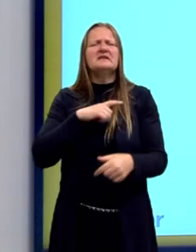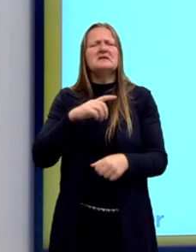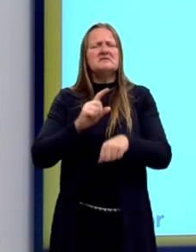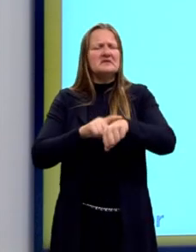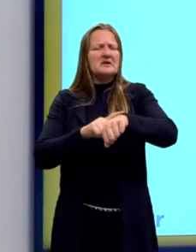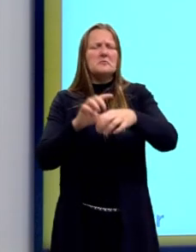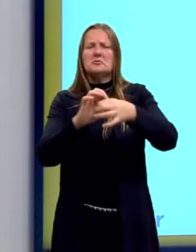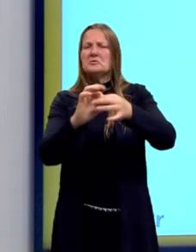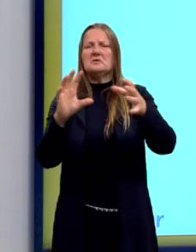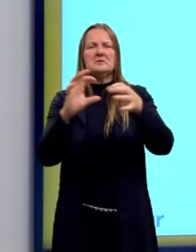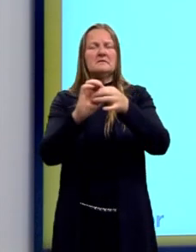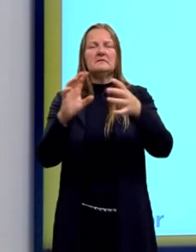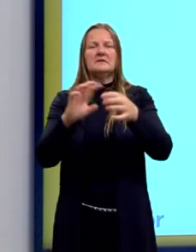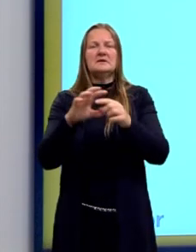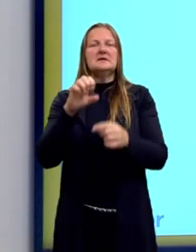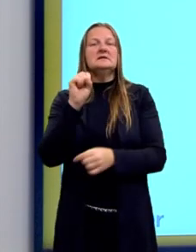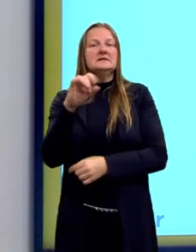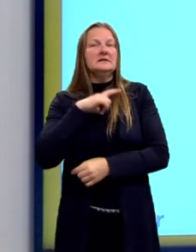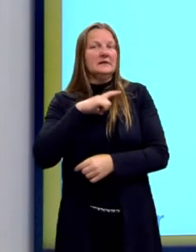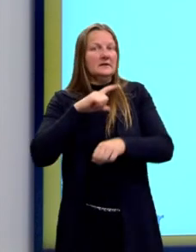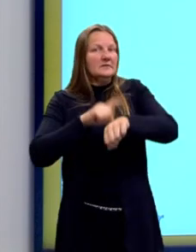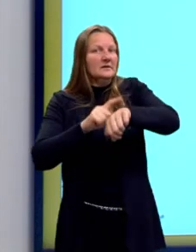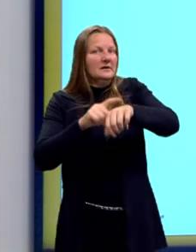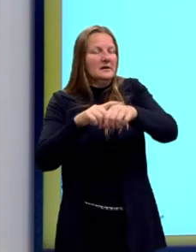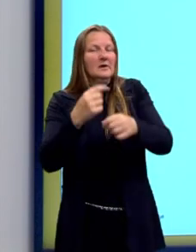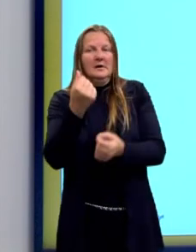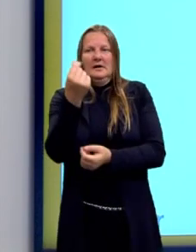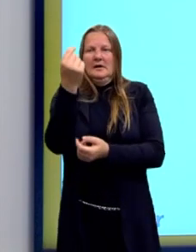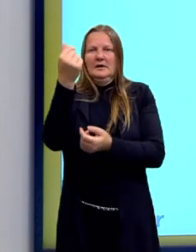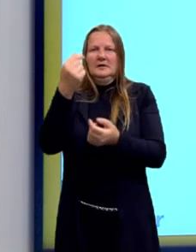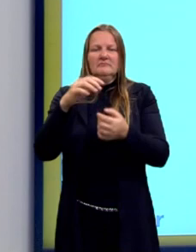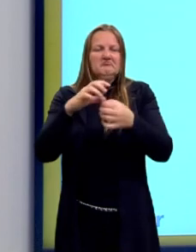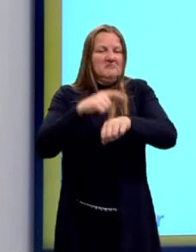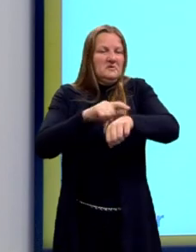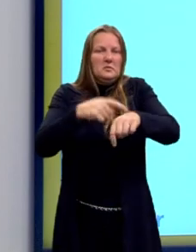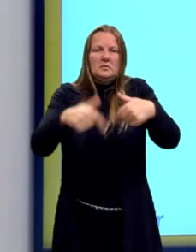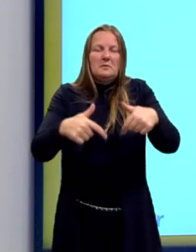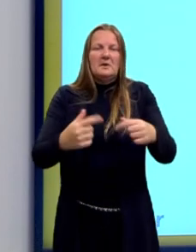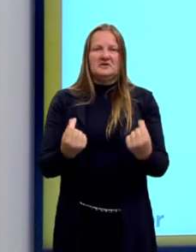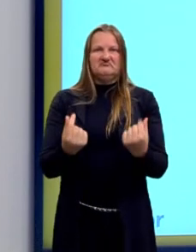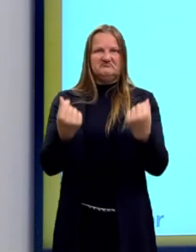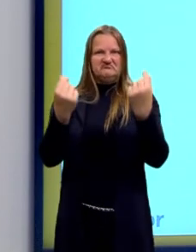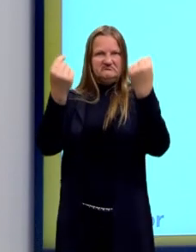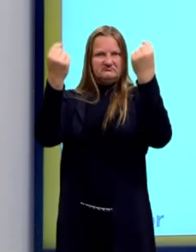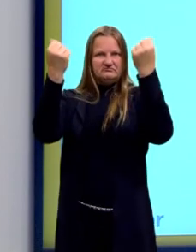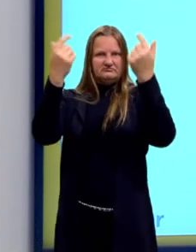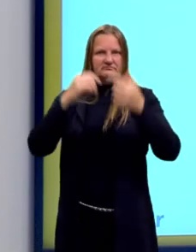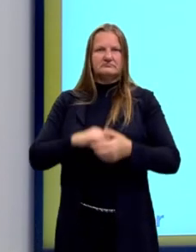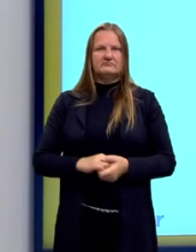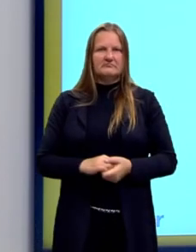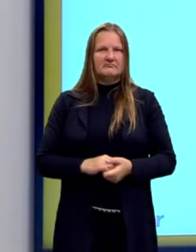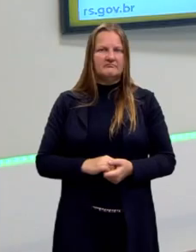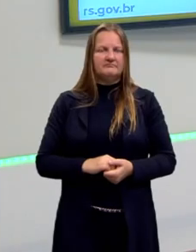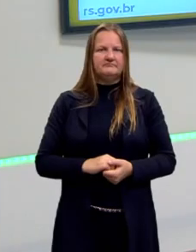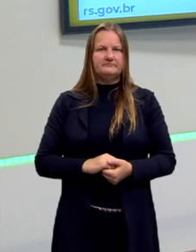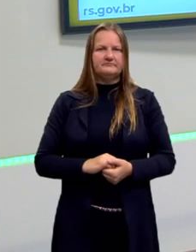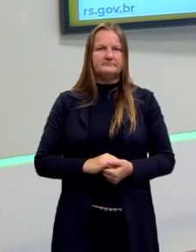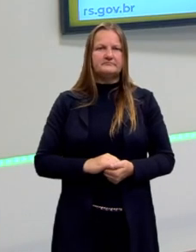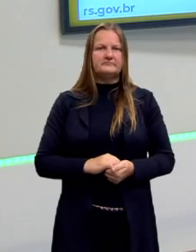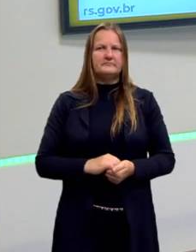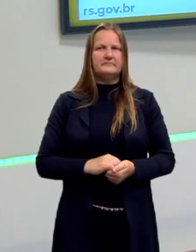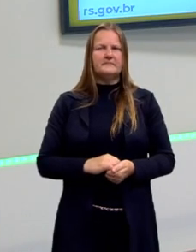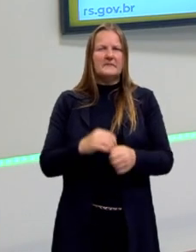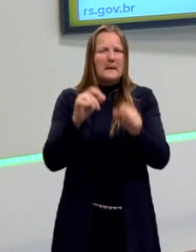tempo livre. Se tempo é dinheiro, quem não trabalha é rico. Veja como os